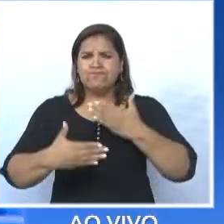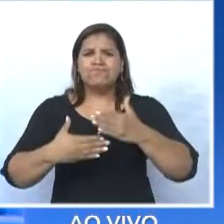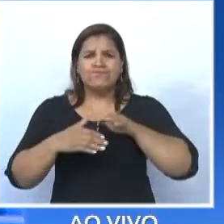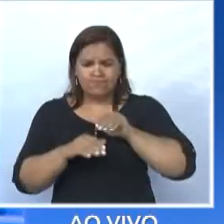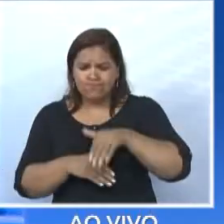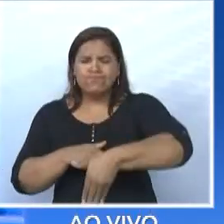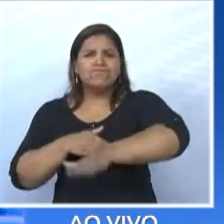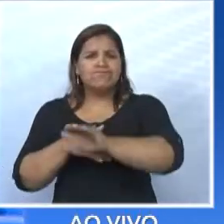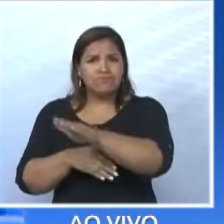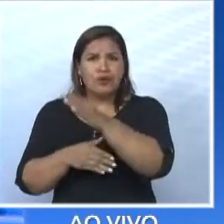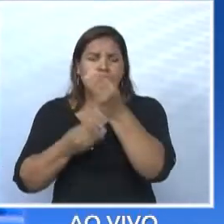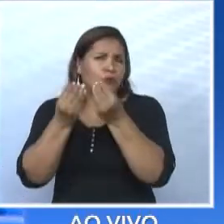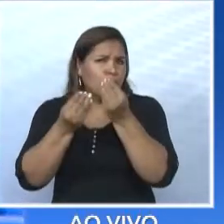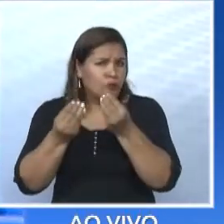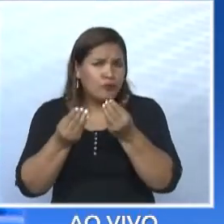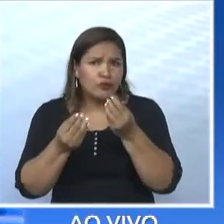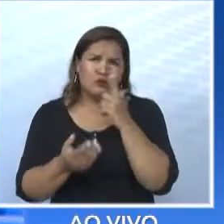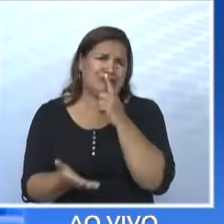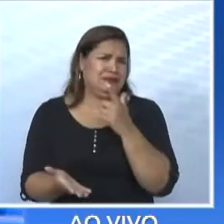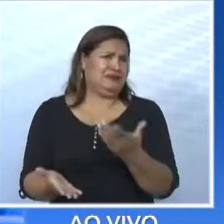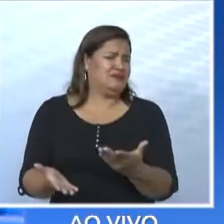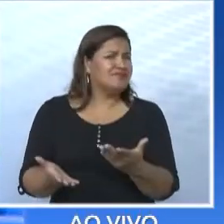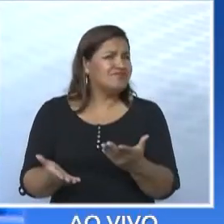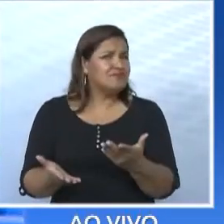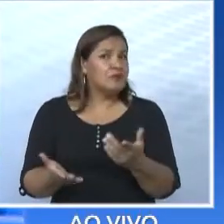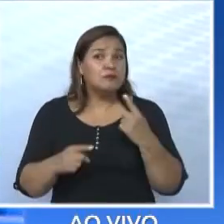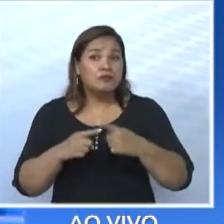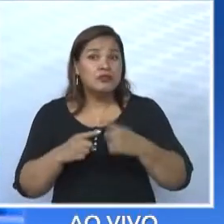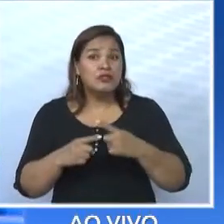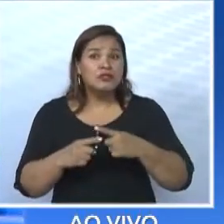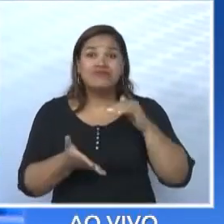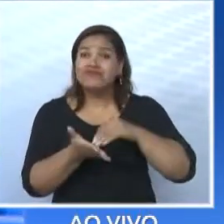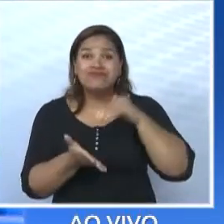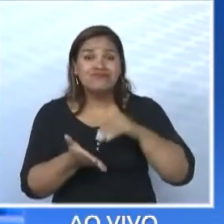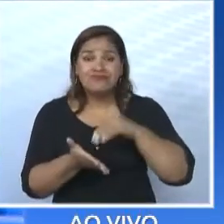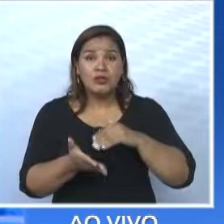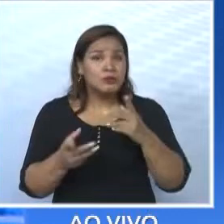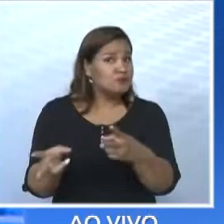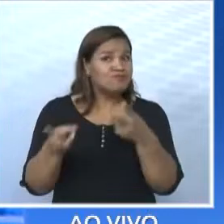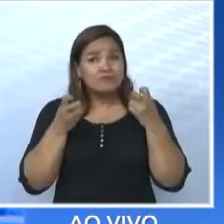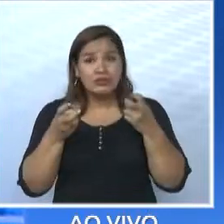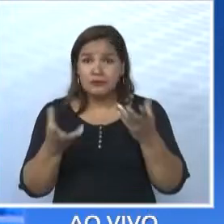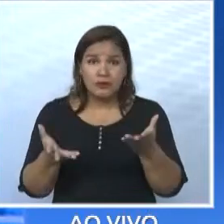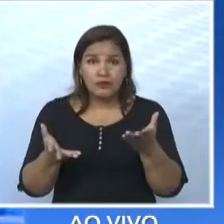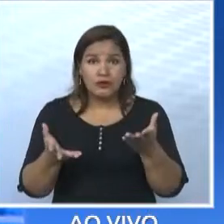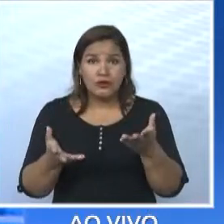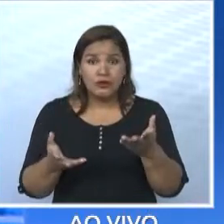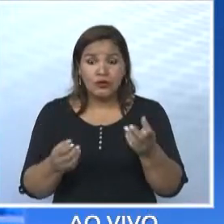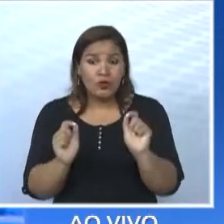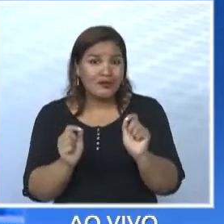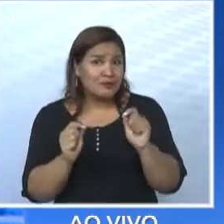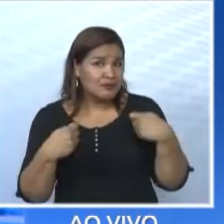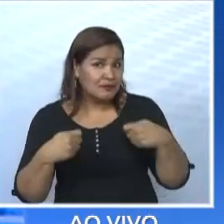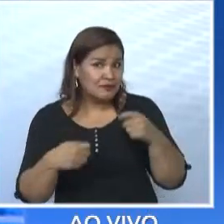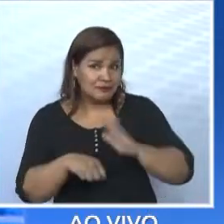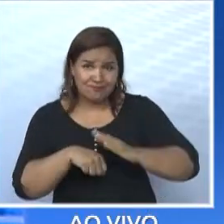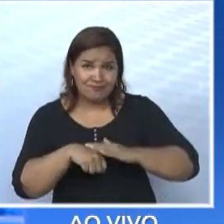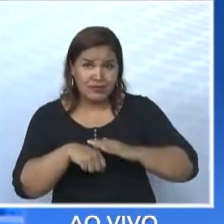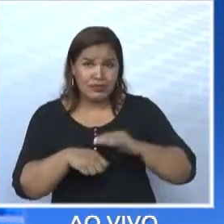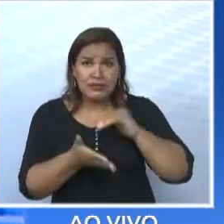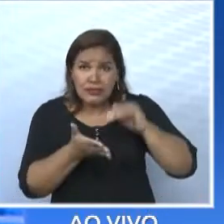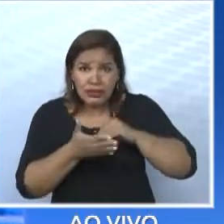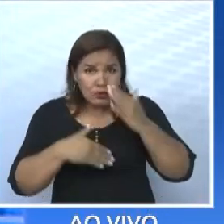isso, essa prueza? Porque ele pôs alguns secretários que não perceberam que a cidade estava vindo para o buraco. Uma delas, secretária de desenvolvimento, quando ela